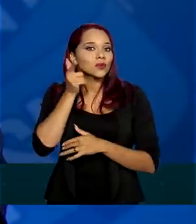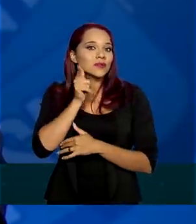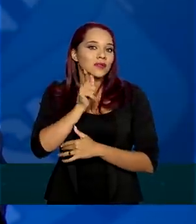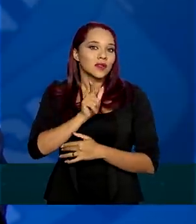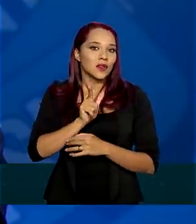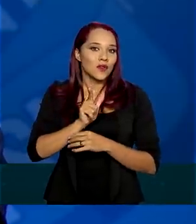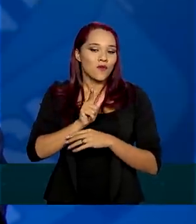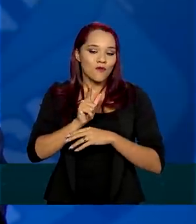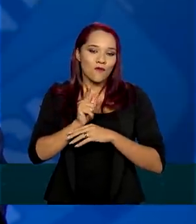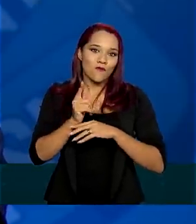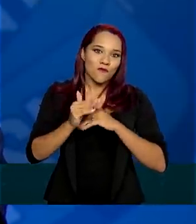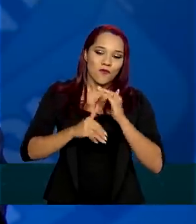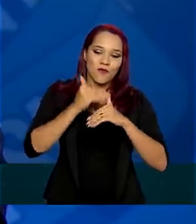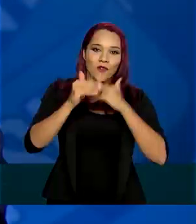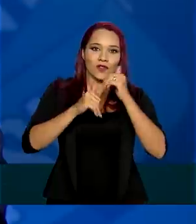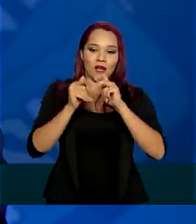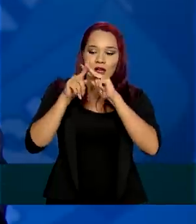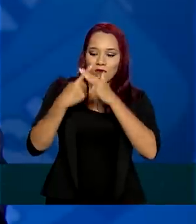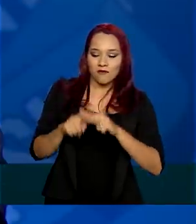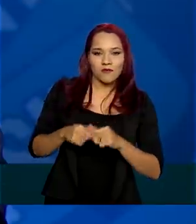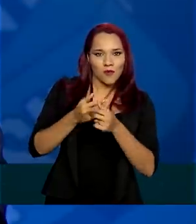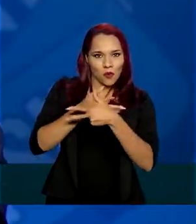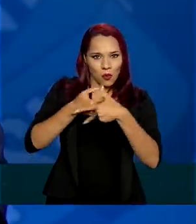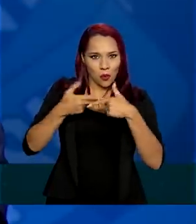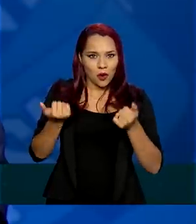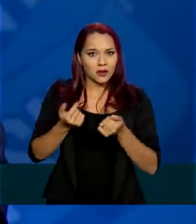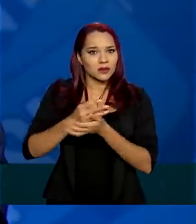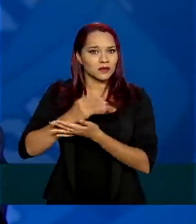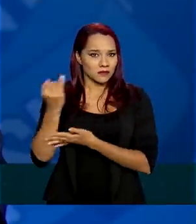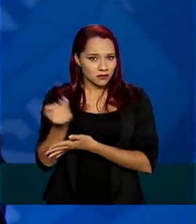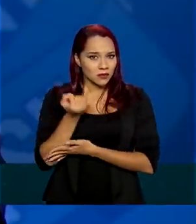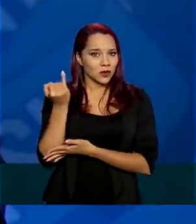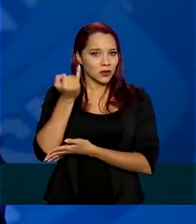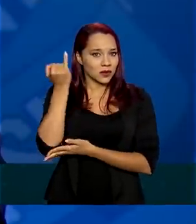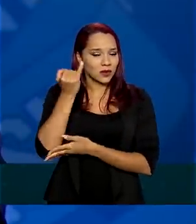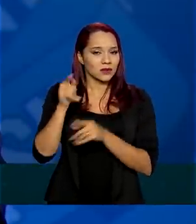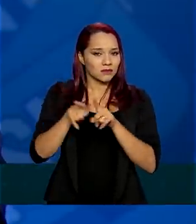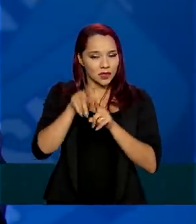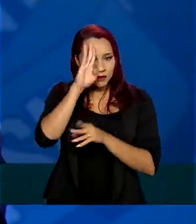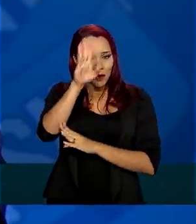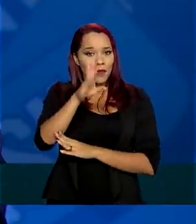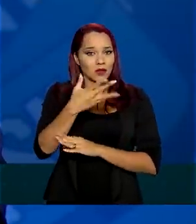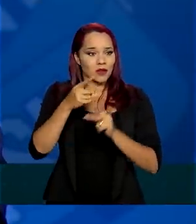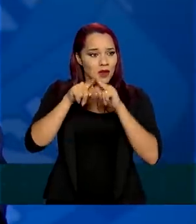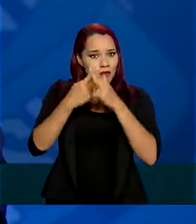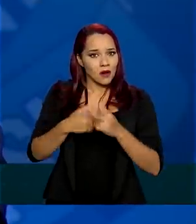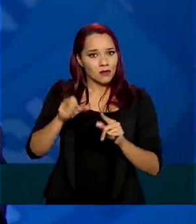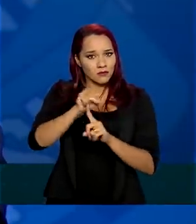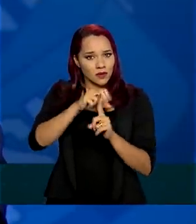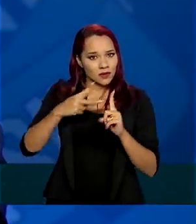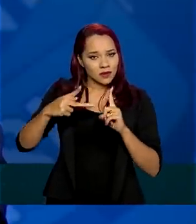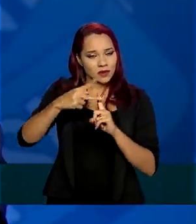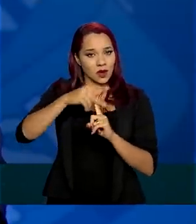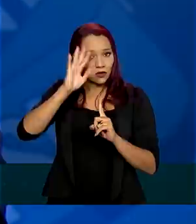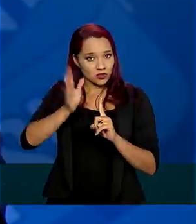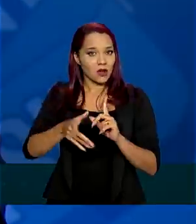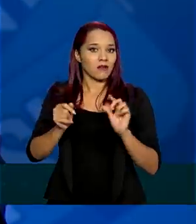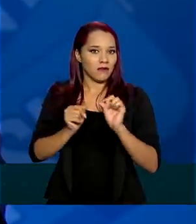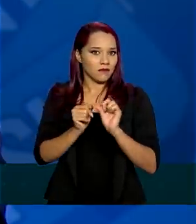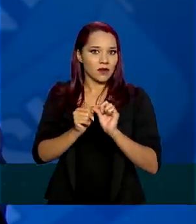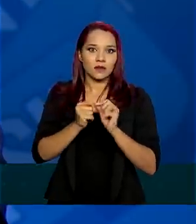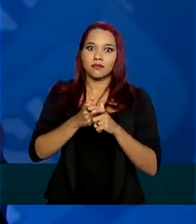recuperamos através das reformas que fizemos e fundamentalmente a reforma previdenciária, a maior reforma previdenciária que já se fez